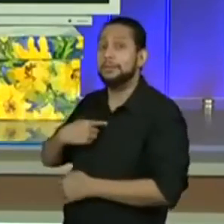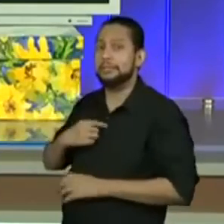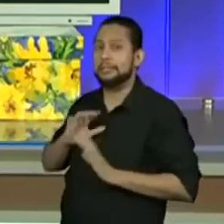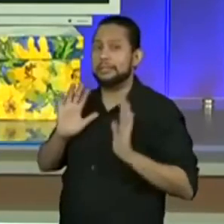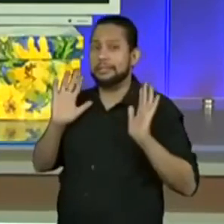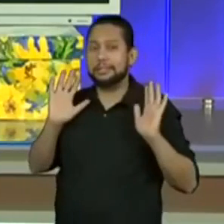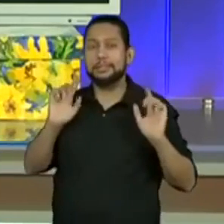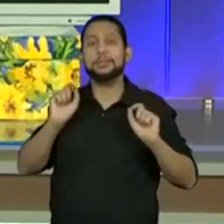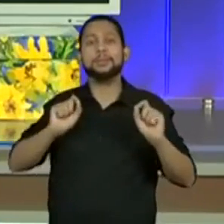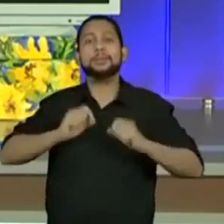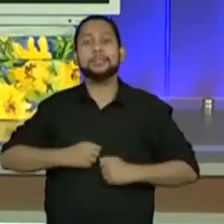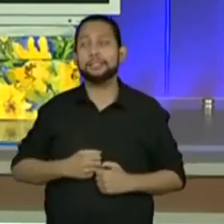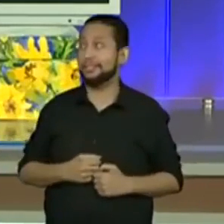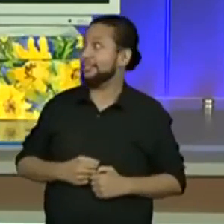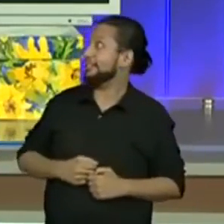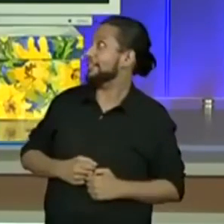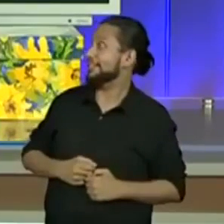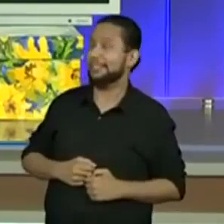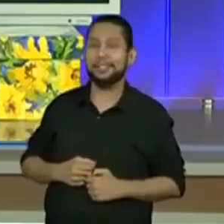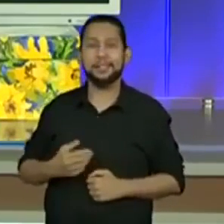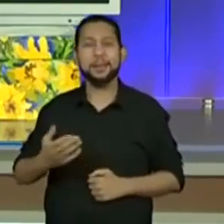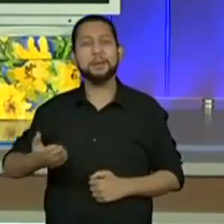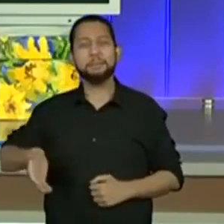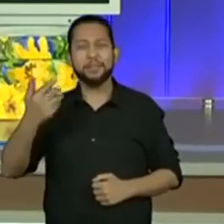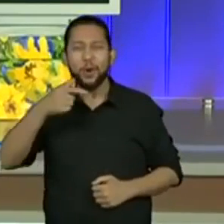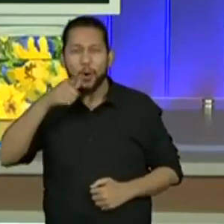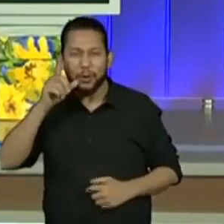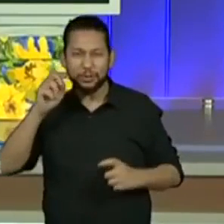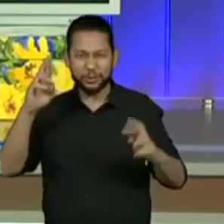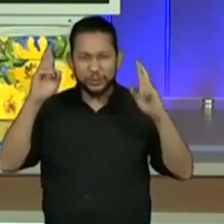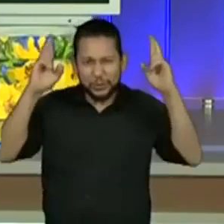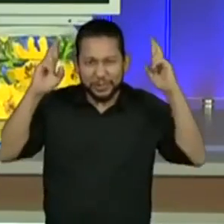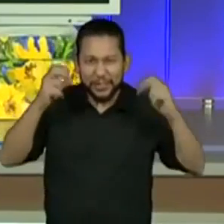fazer hoje. Você estava torcendo por mim ontem?